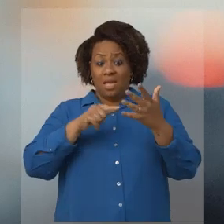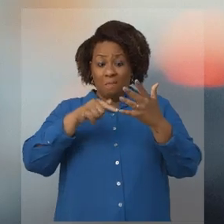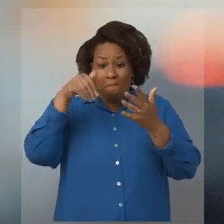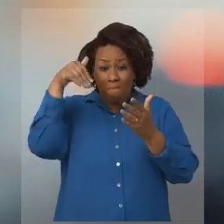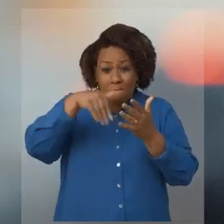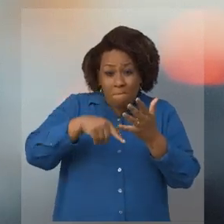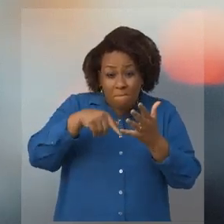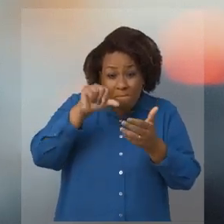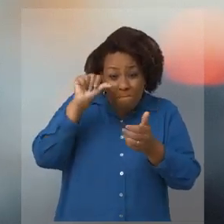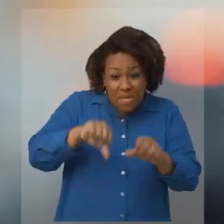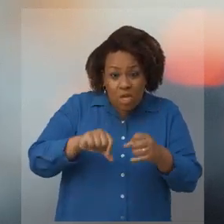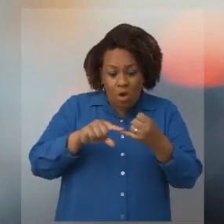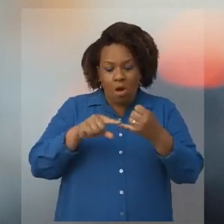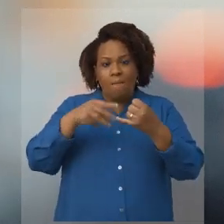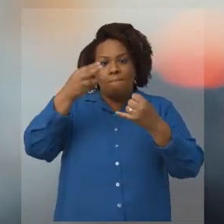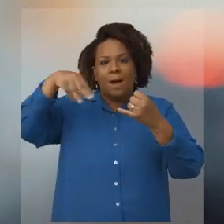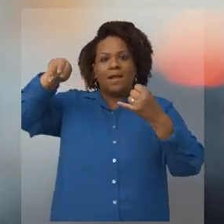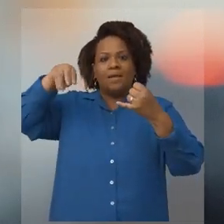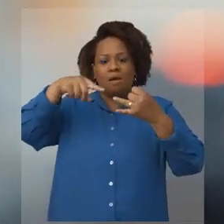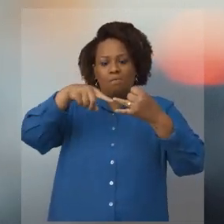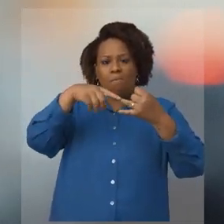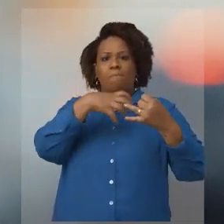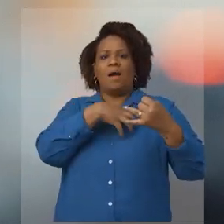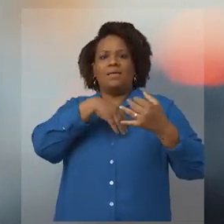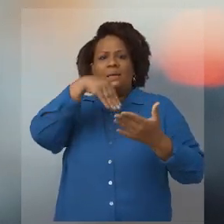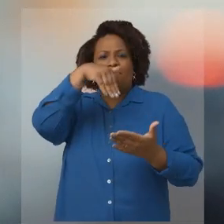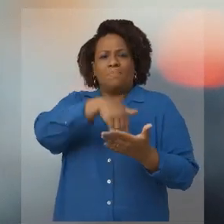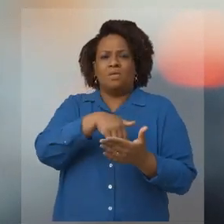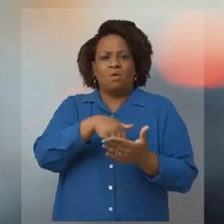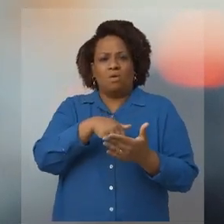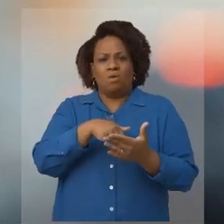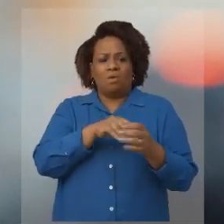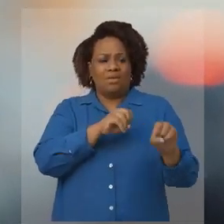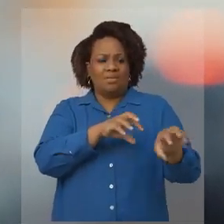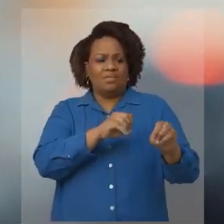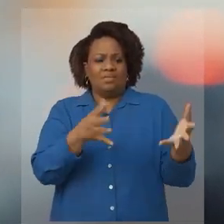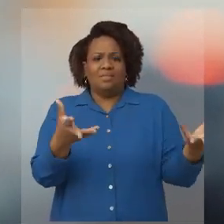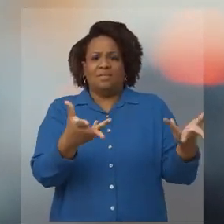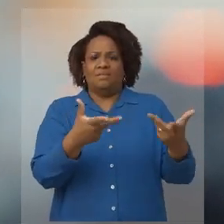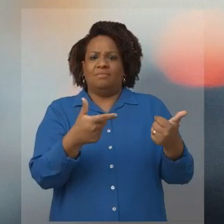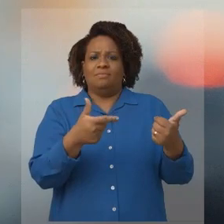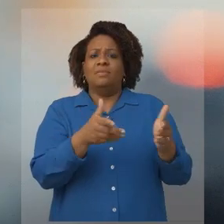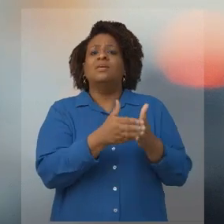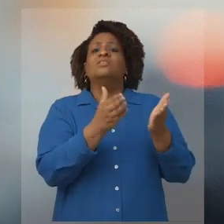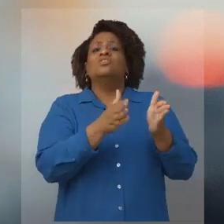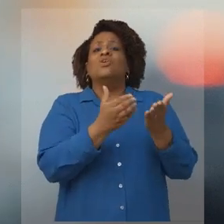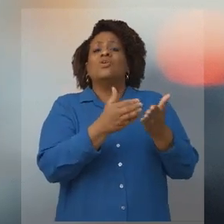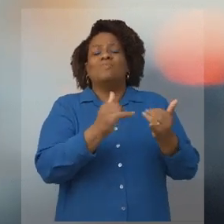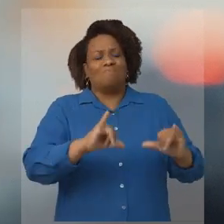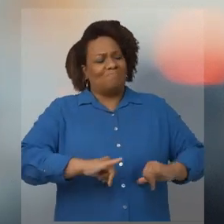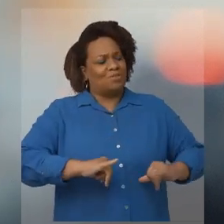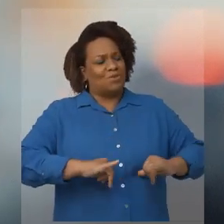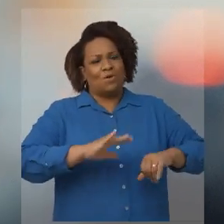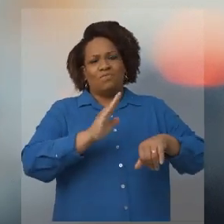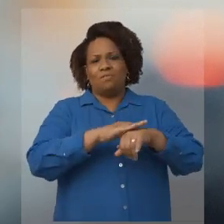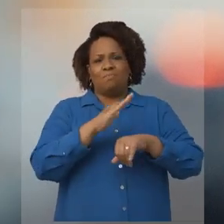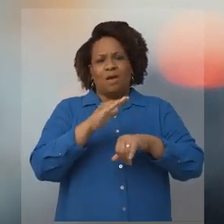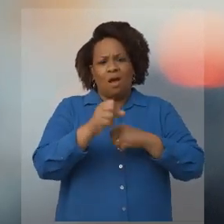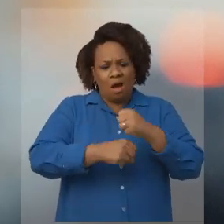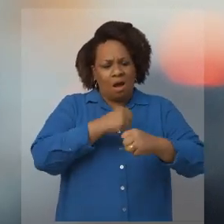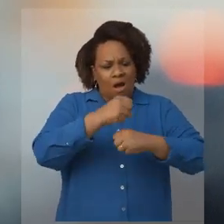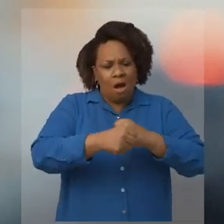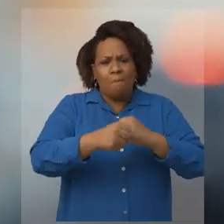Maranhão na qualidade do ensino. E quem mais sofre com isso? Os mais pobres. Todo ano morrem